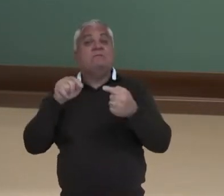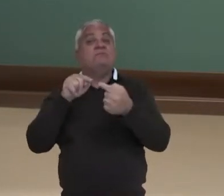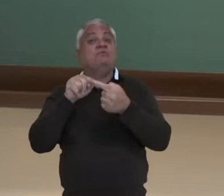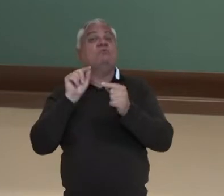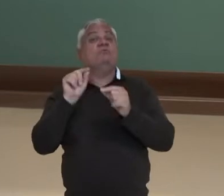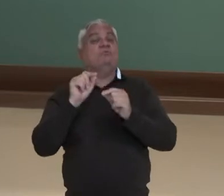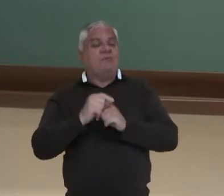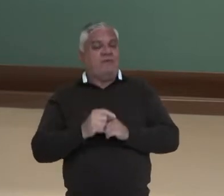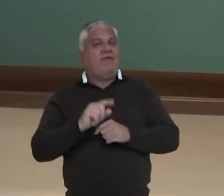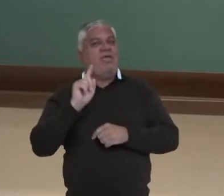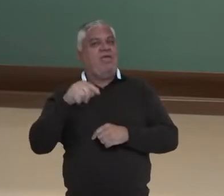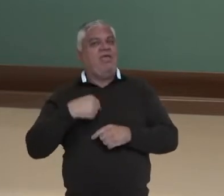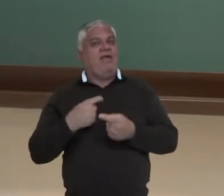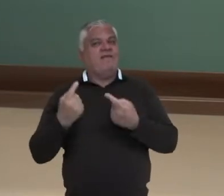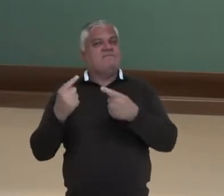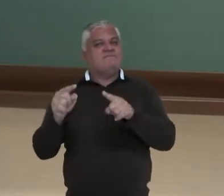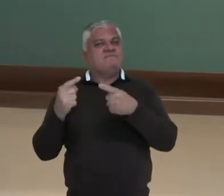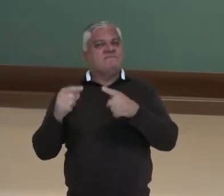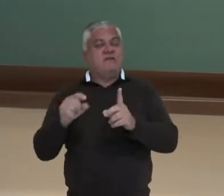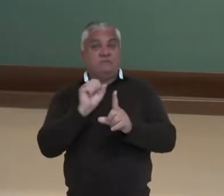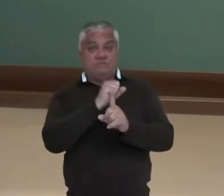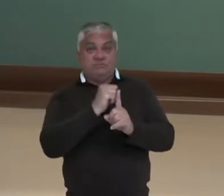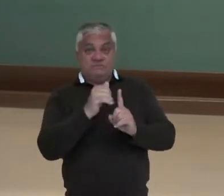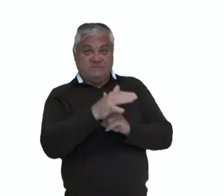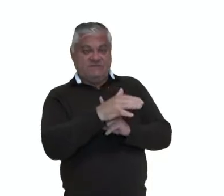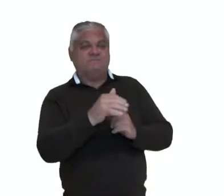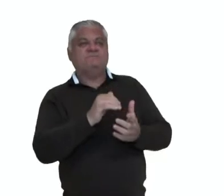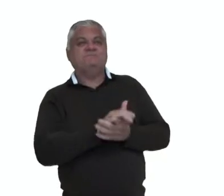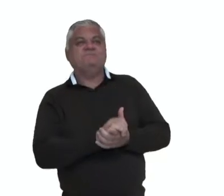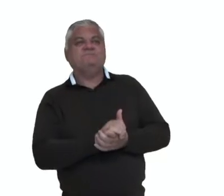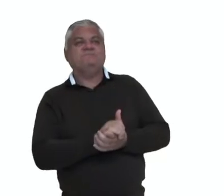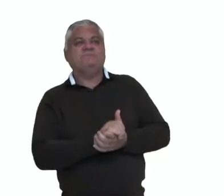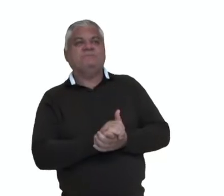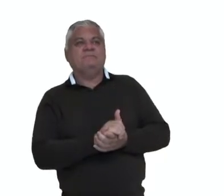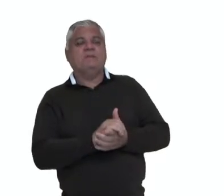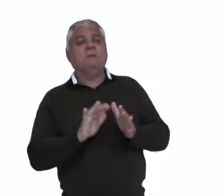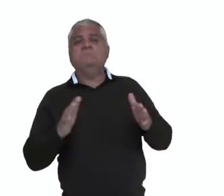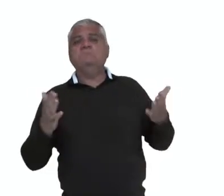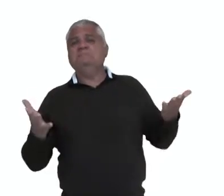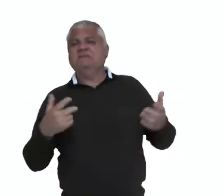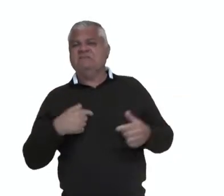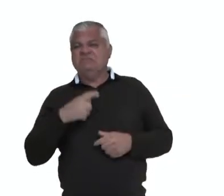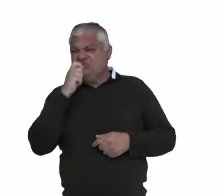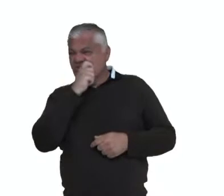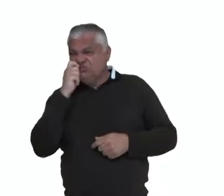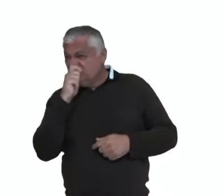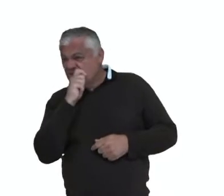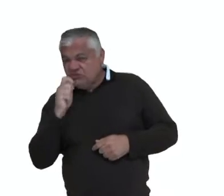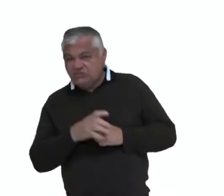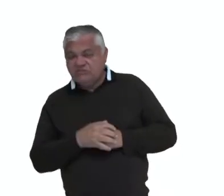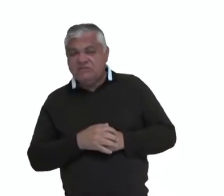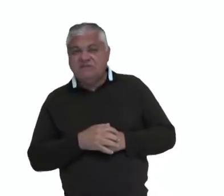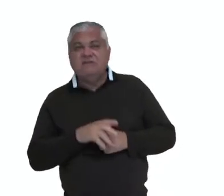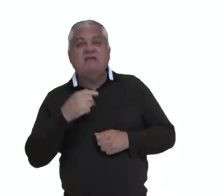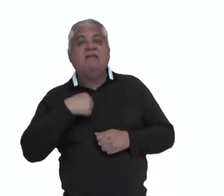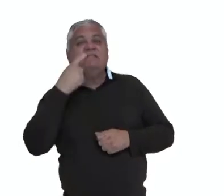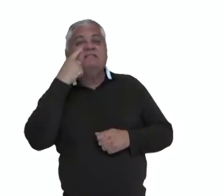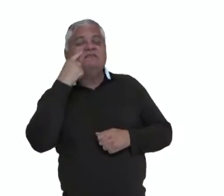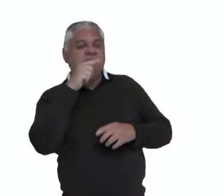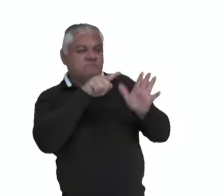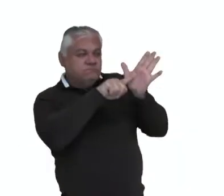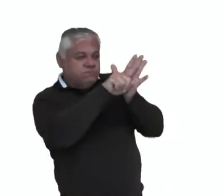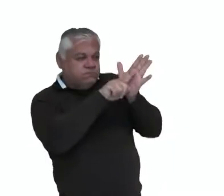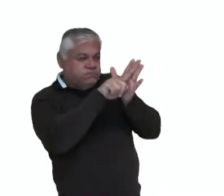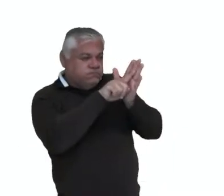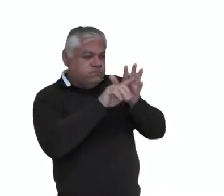apresentar uma crítica social. Então, vejamos aqui. E então, escovou os dentes? Deixa eu examinar a boca.